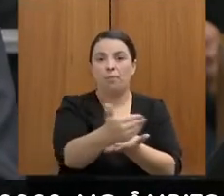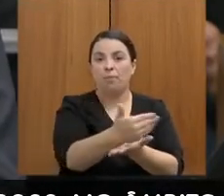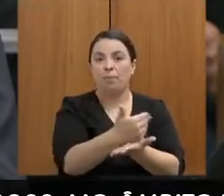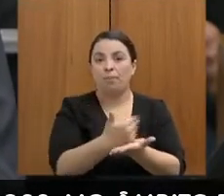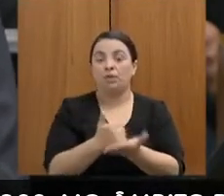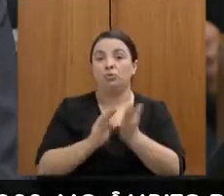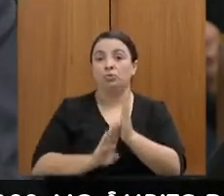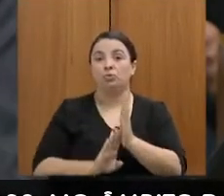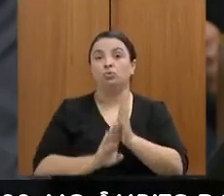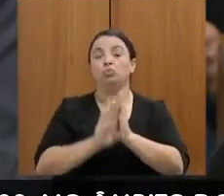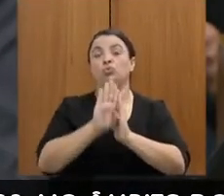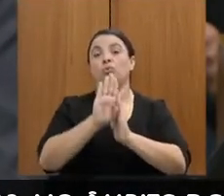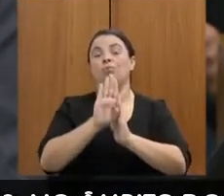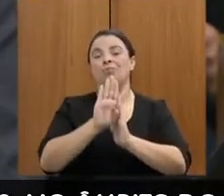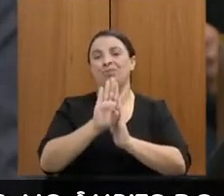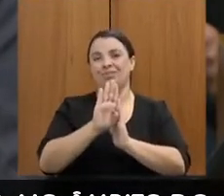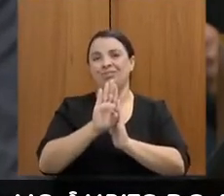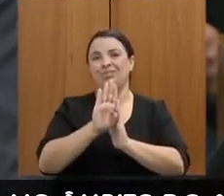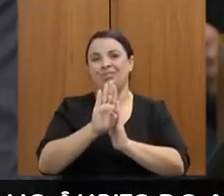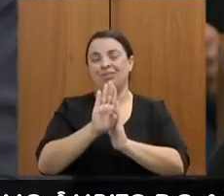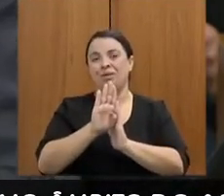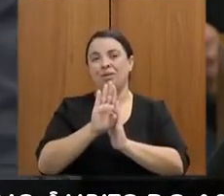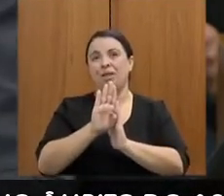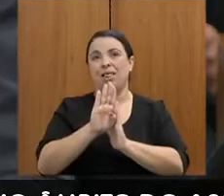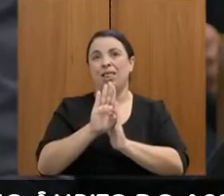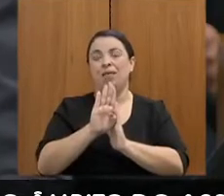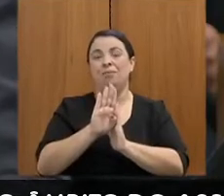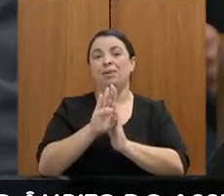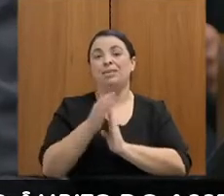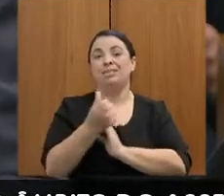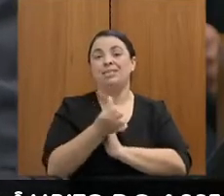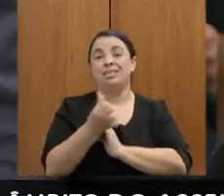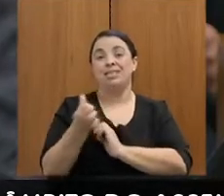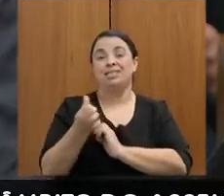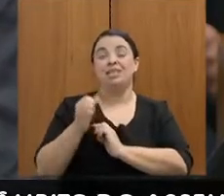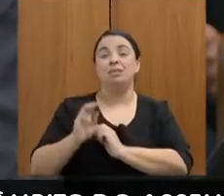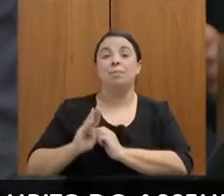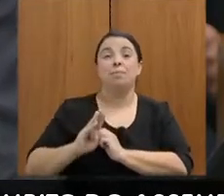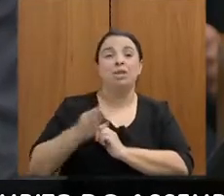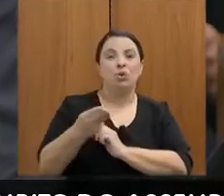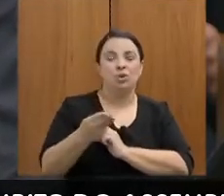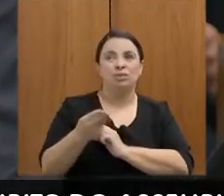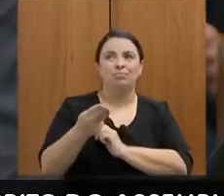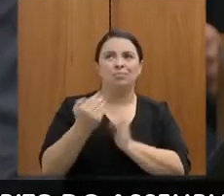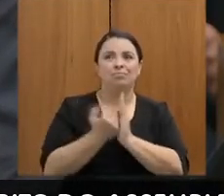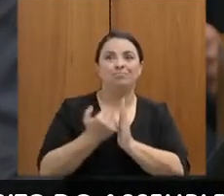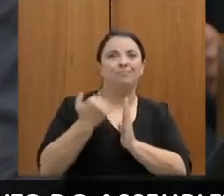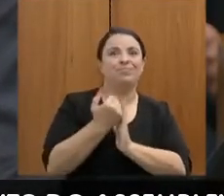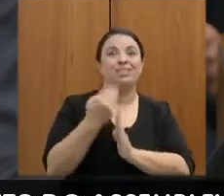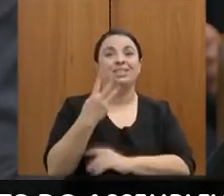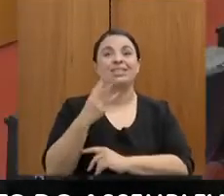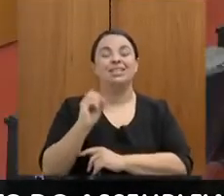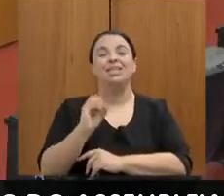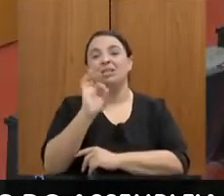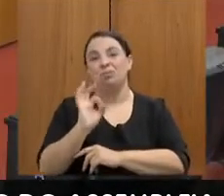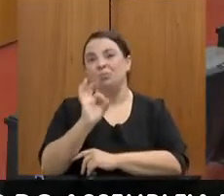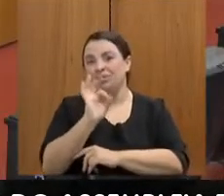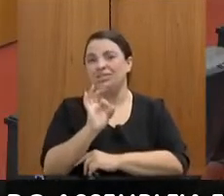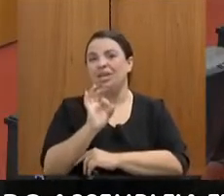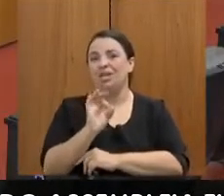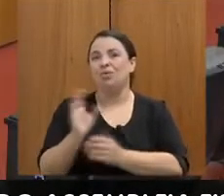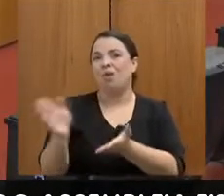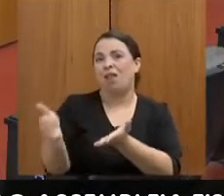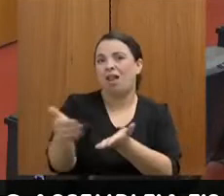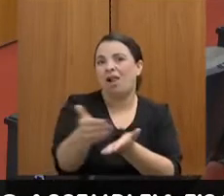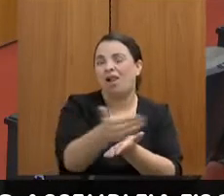para 66 bilhões em 2021. ou seja, um acréscimo de 30% da arrecadação. E aquilo que a gente